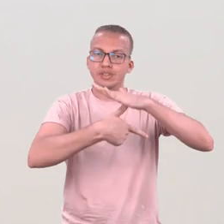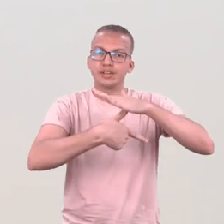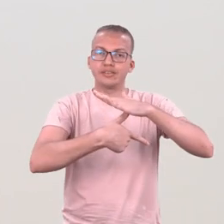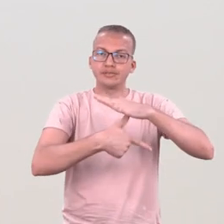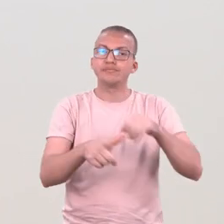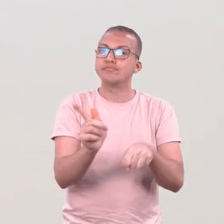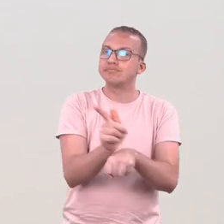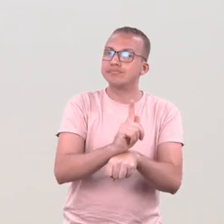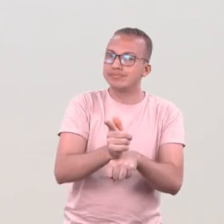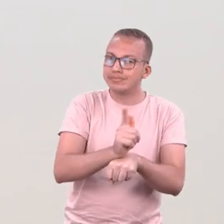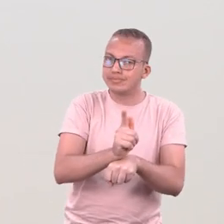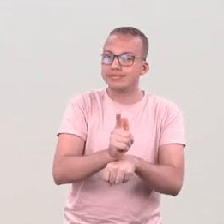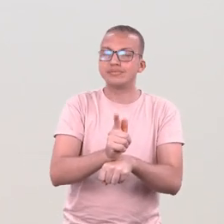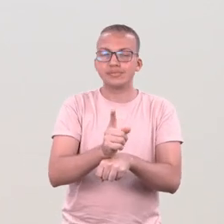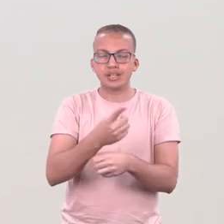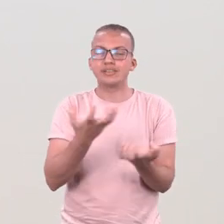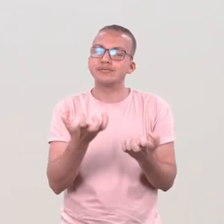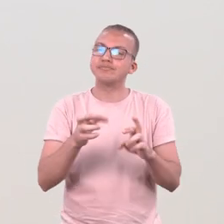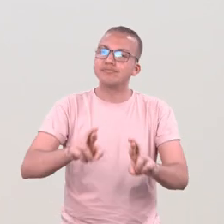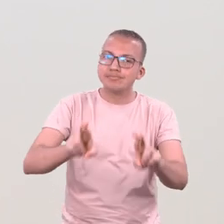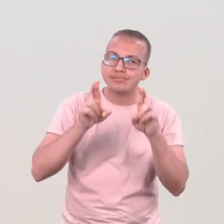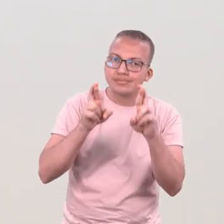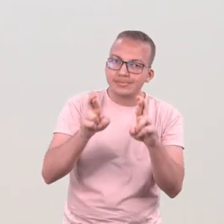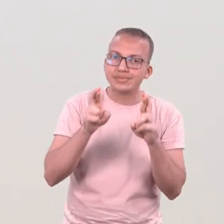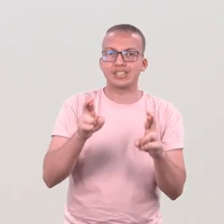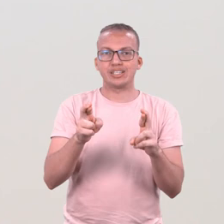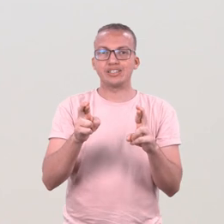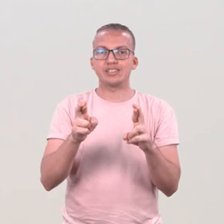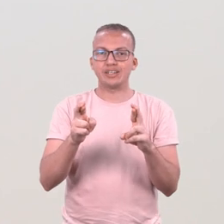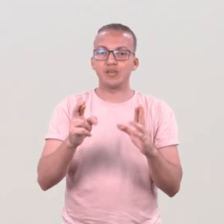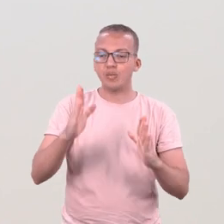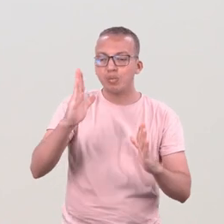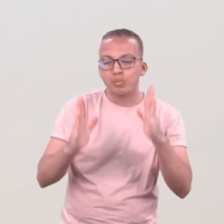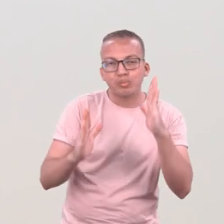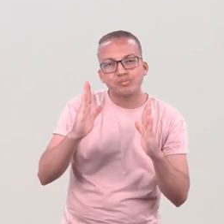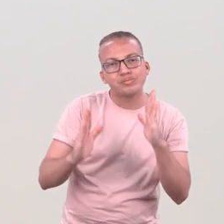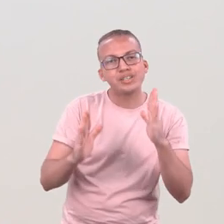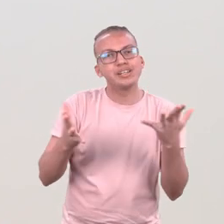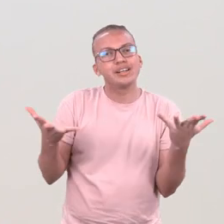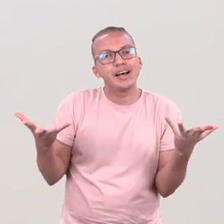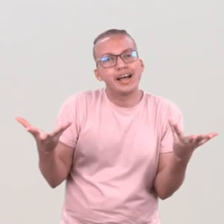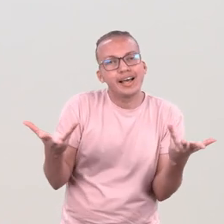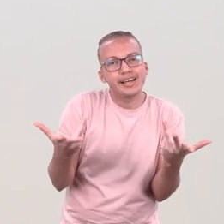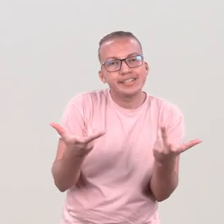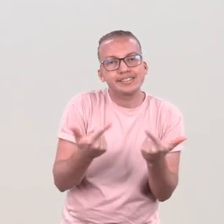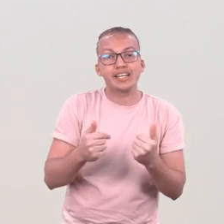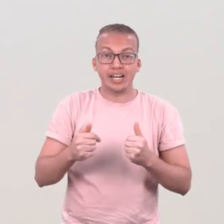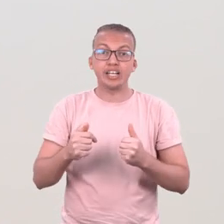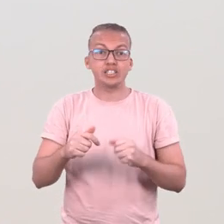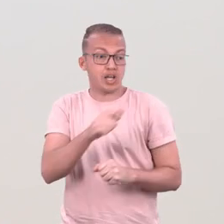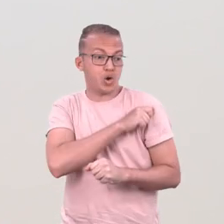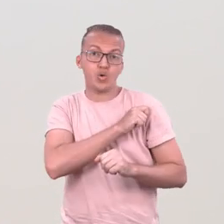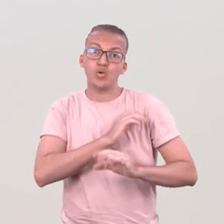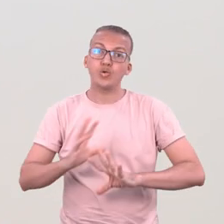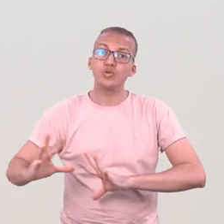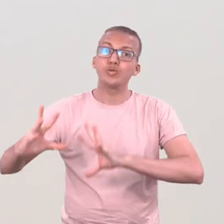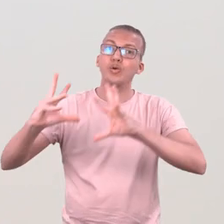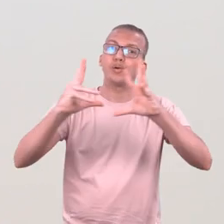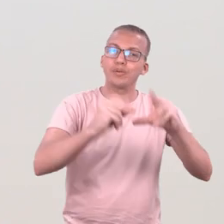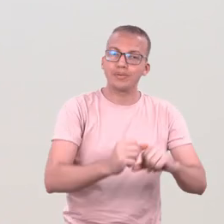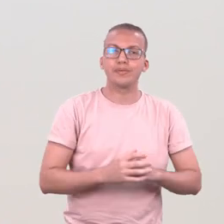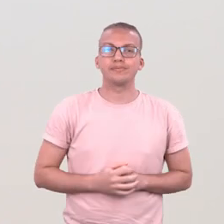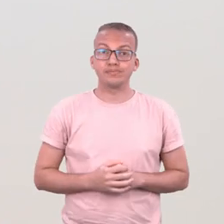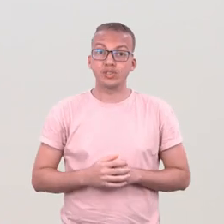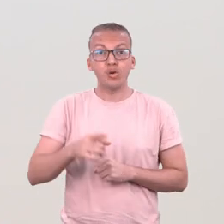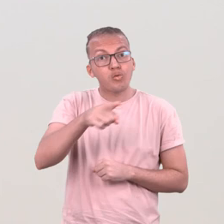eu gostaria de desejar um excelente período a todos os alunos, dar boas-vindas àqueles que